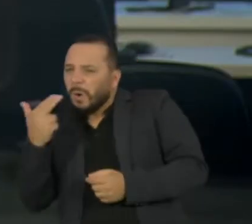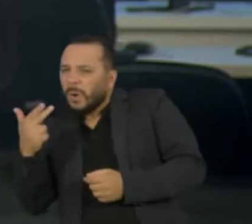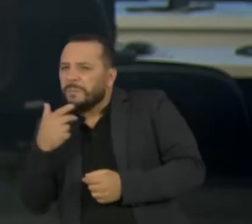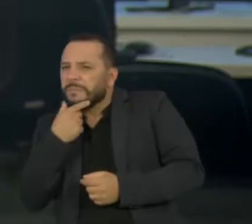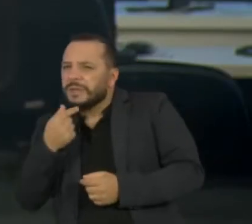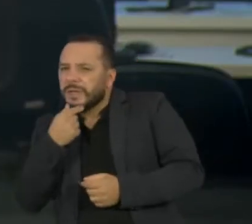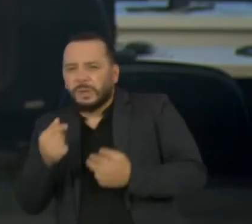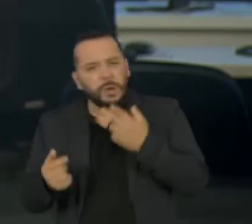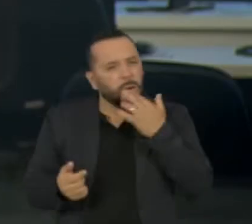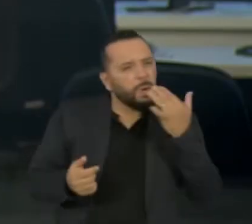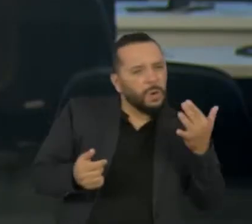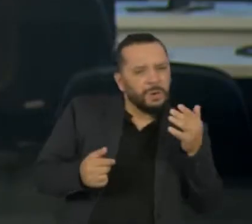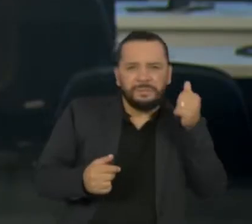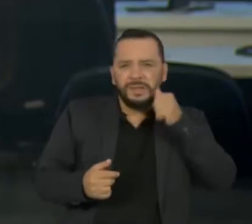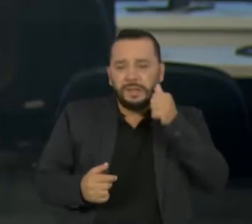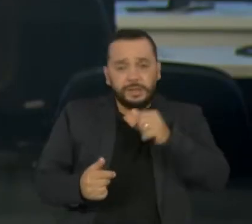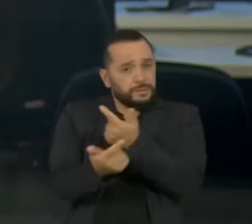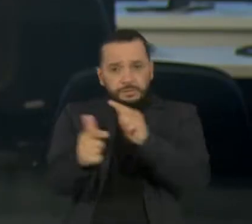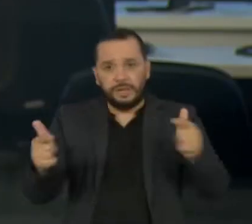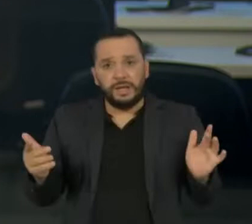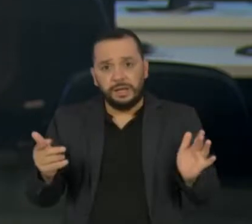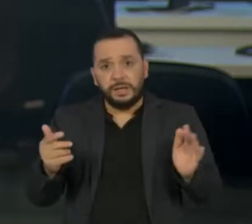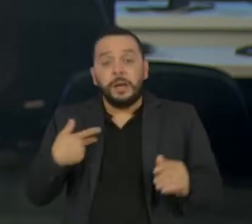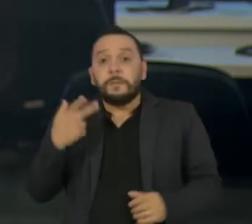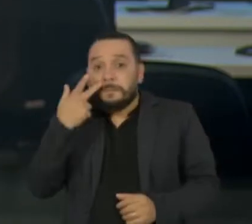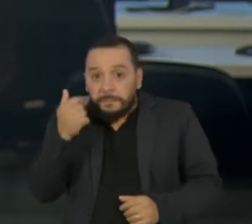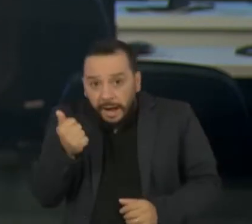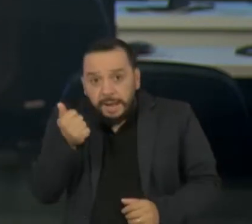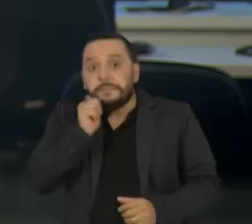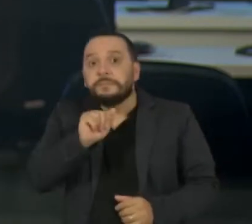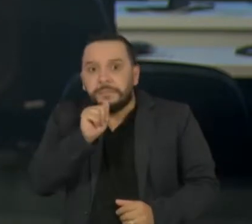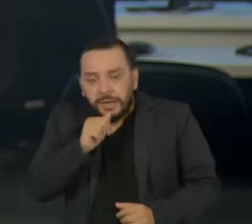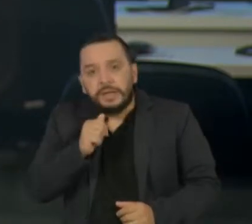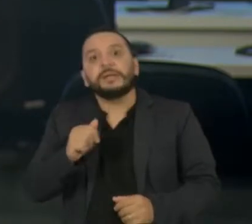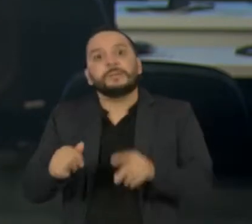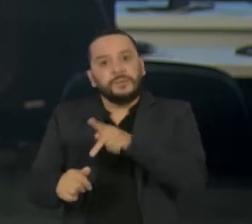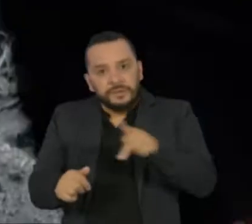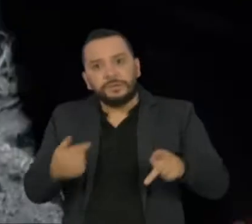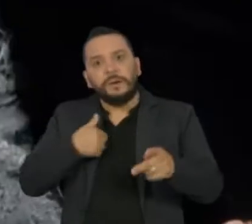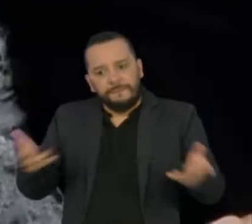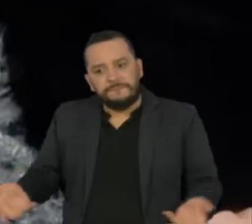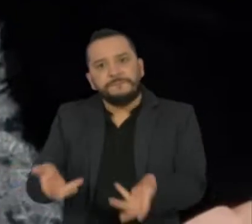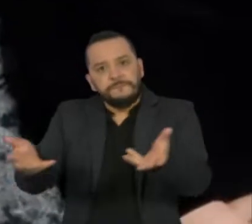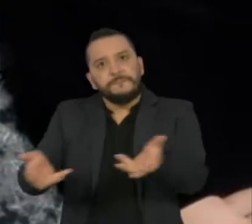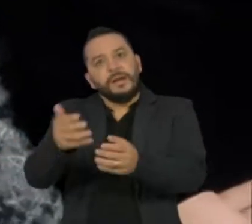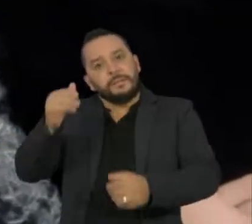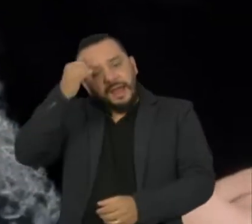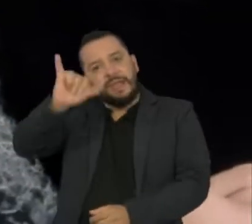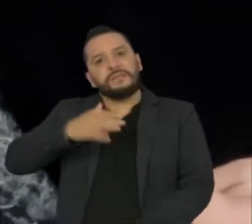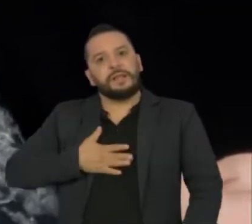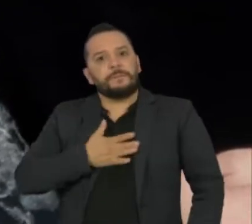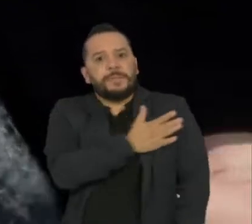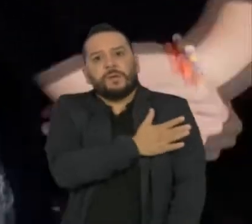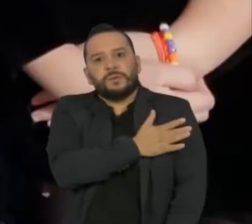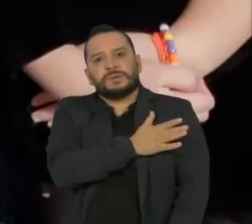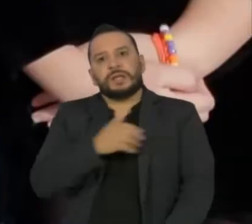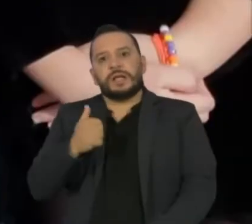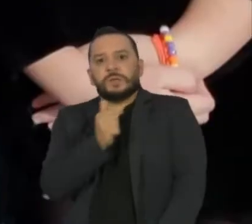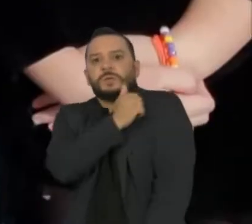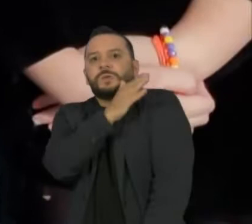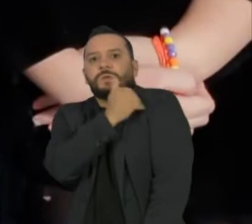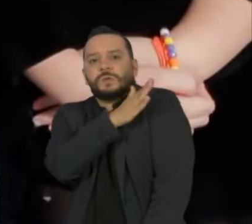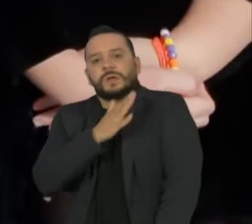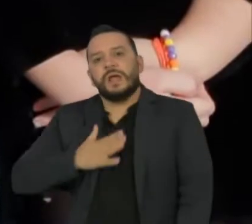educadores têm papel fundamental para prevenir preconceitos e discriminações. O casal Fernanda e Clayton